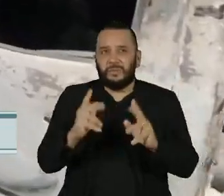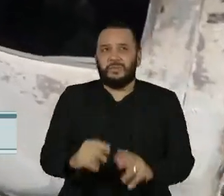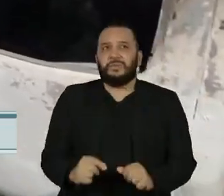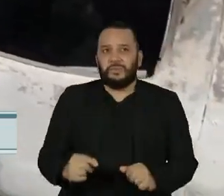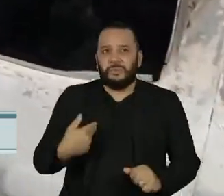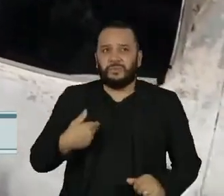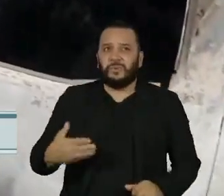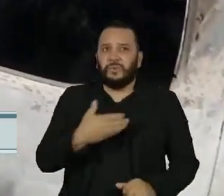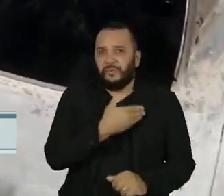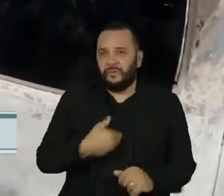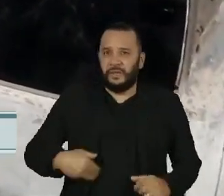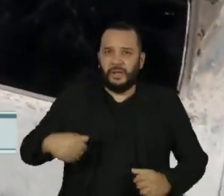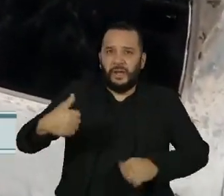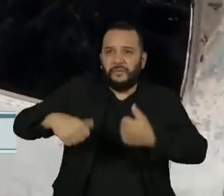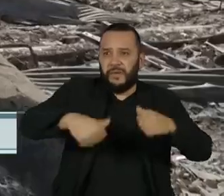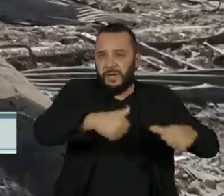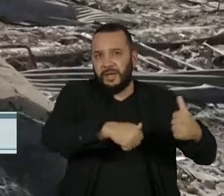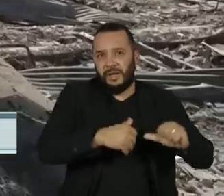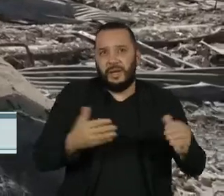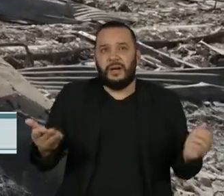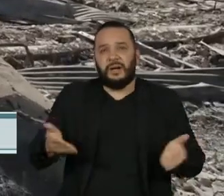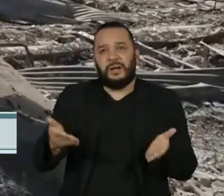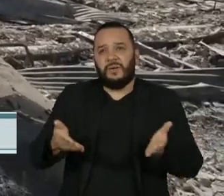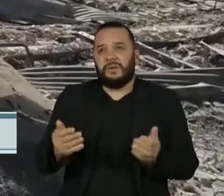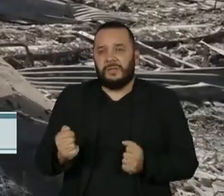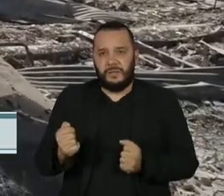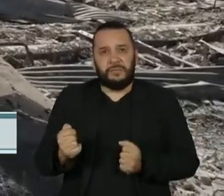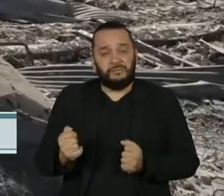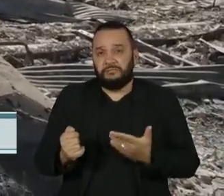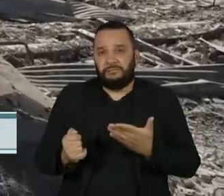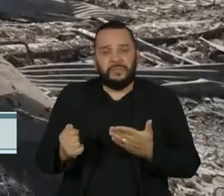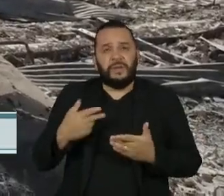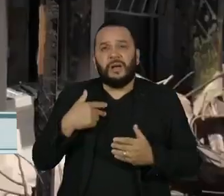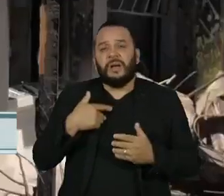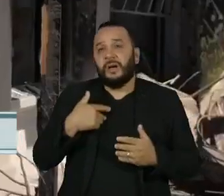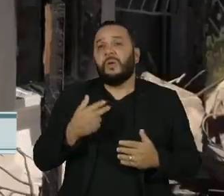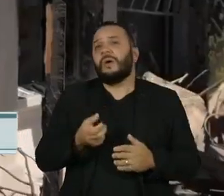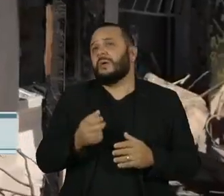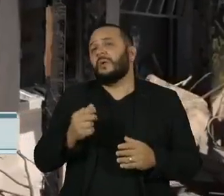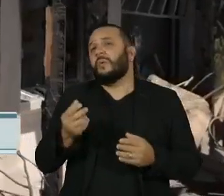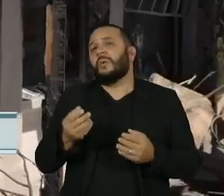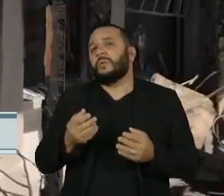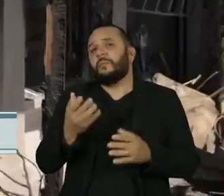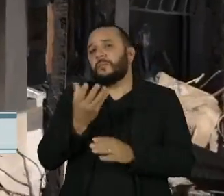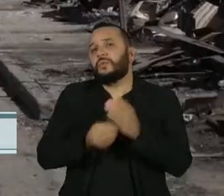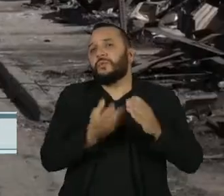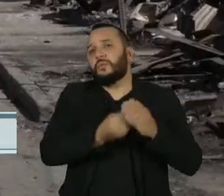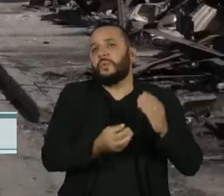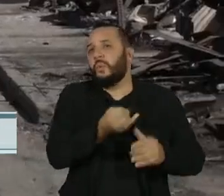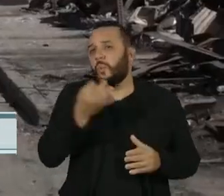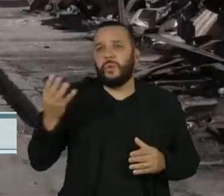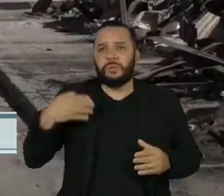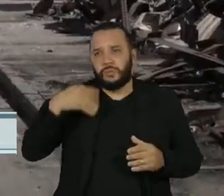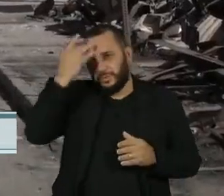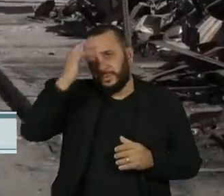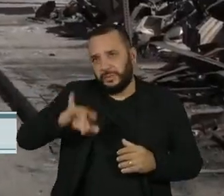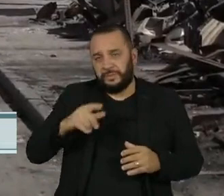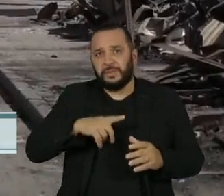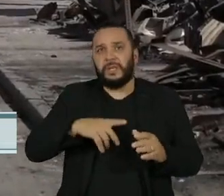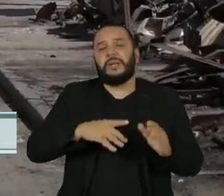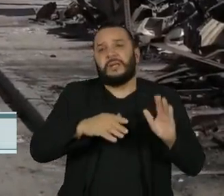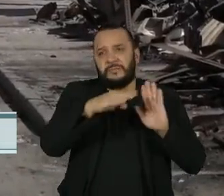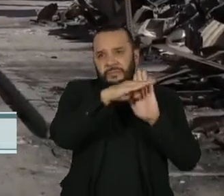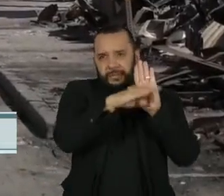começam a avaliar a situação de perto. Não existe ainda um balanço oficial dos desaparecidos. Numa lista